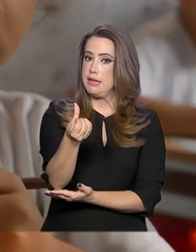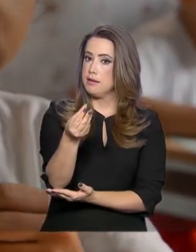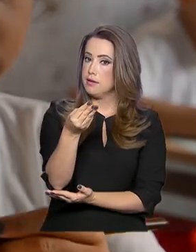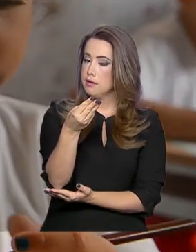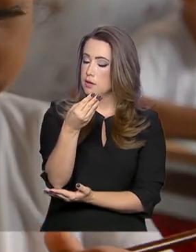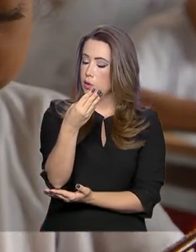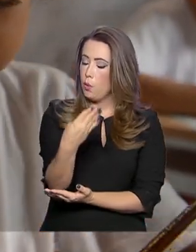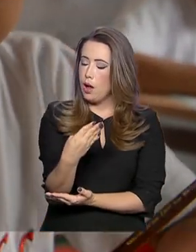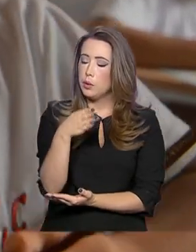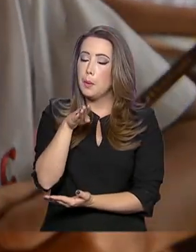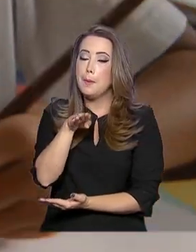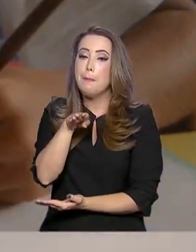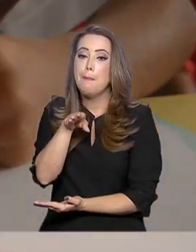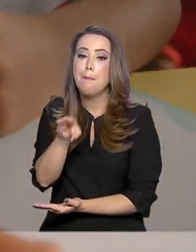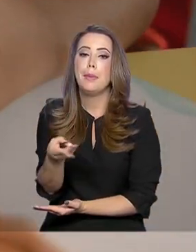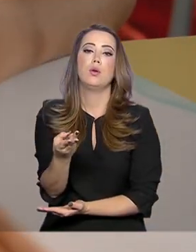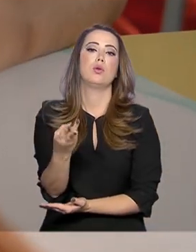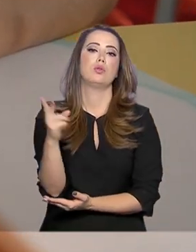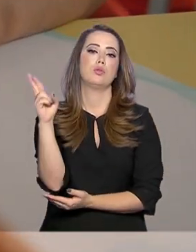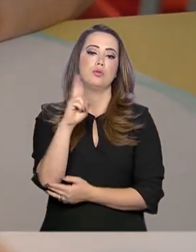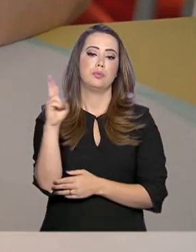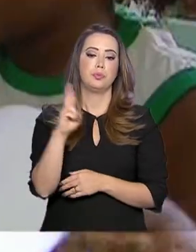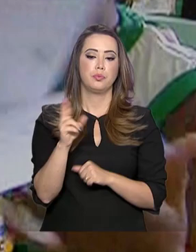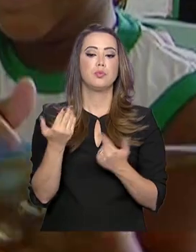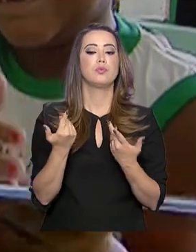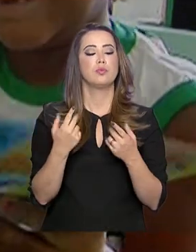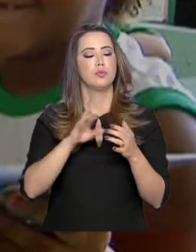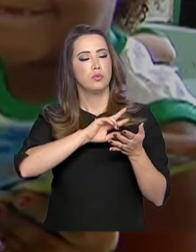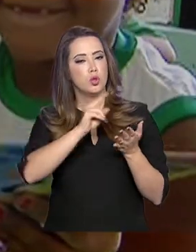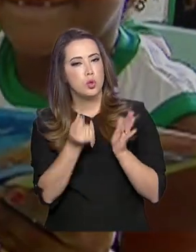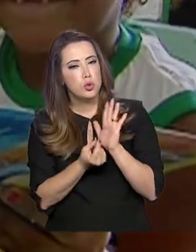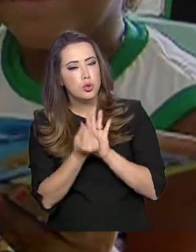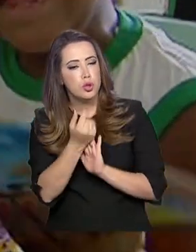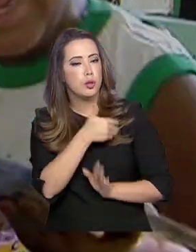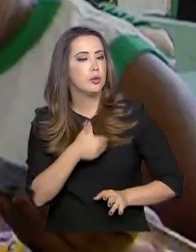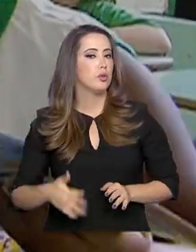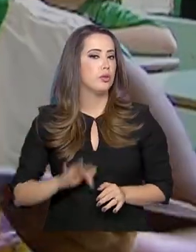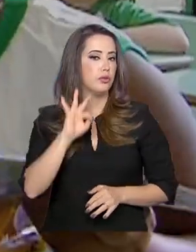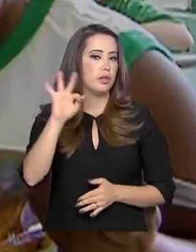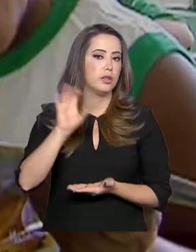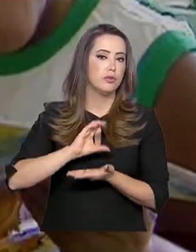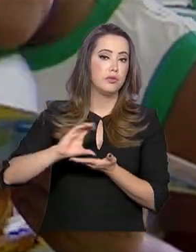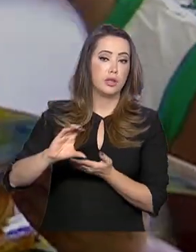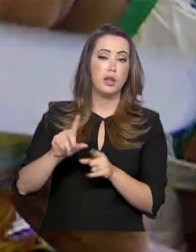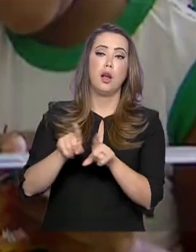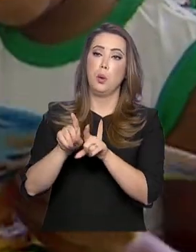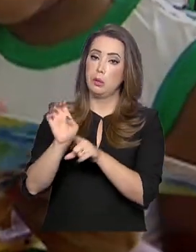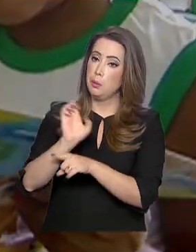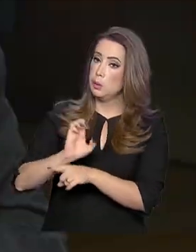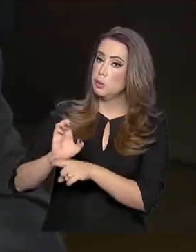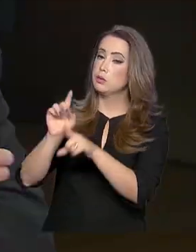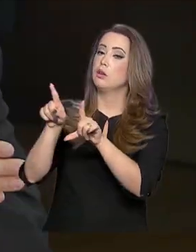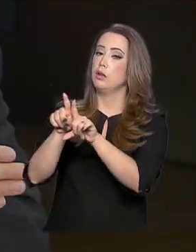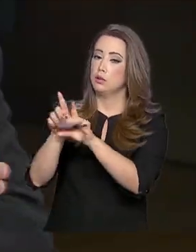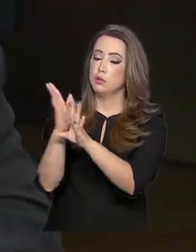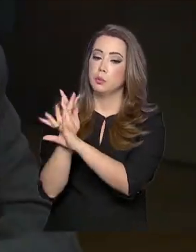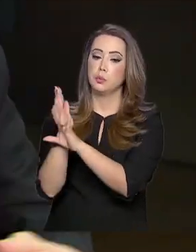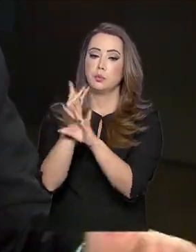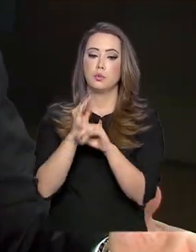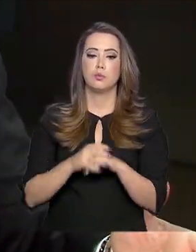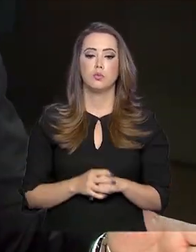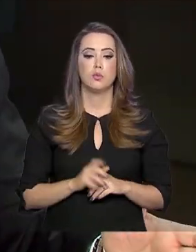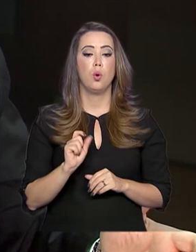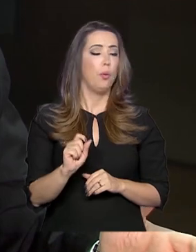164 milhões, recursos da União, estados e municípios. O que a gente quer